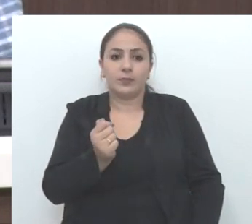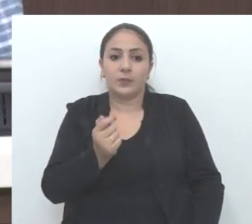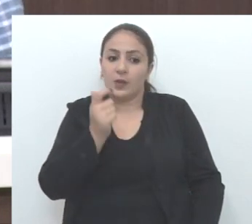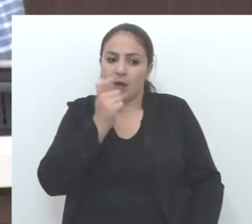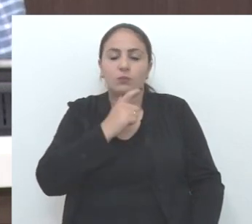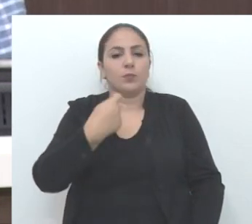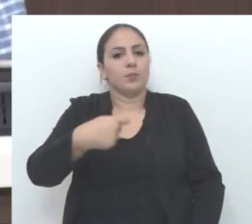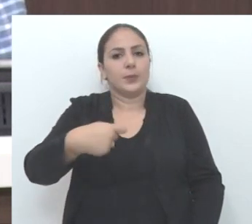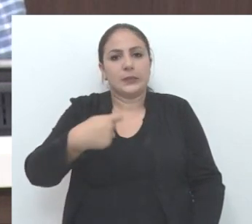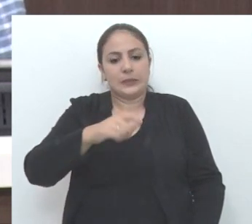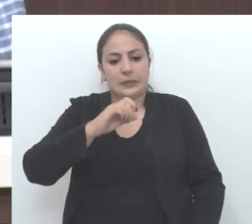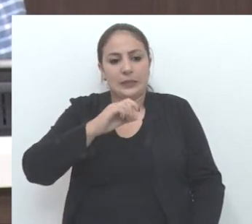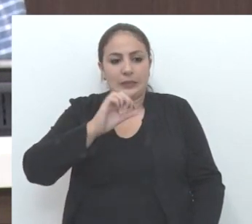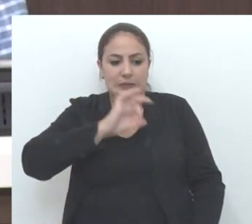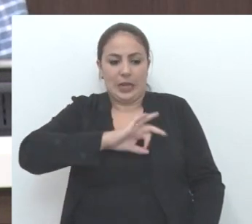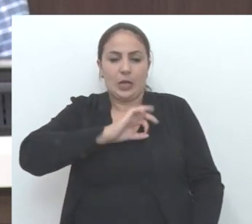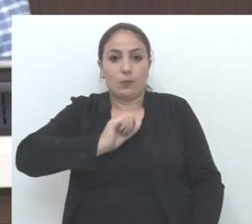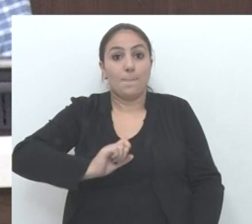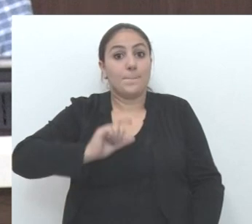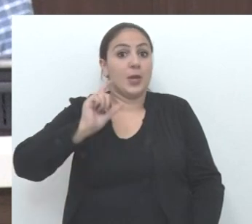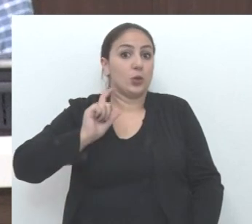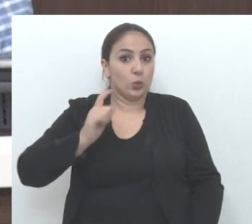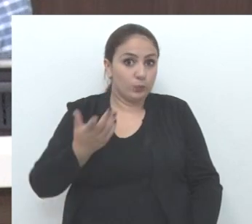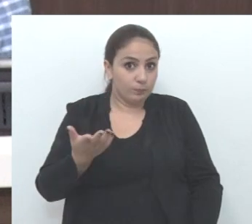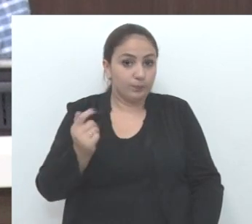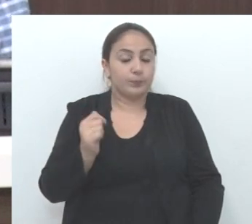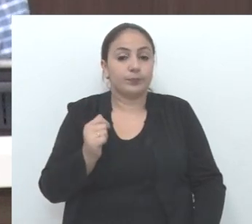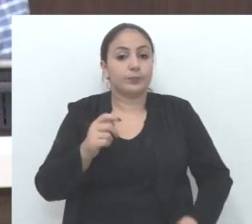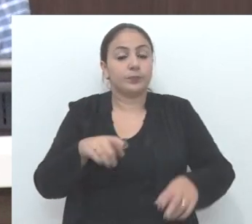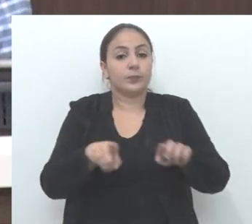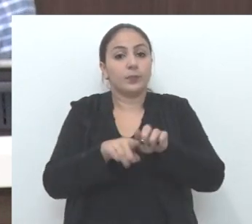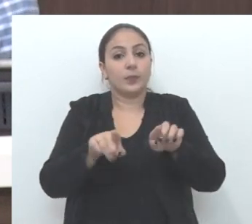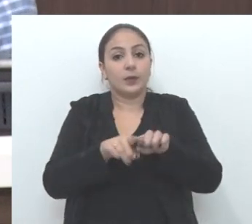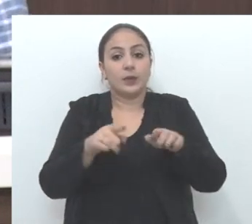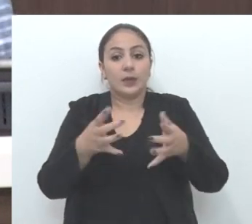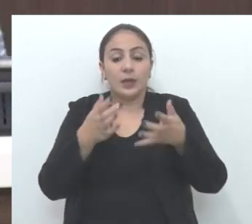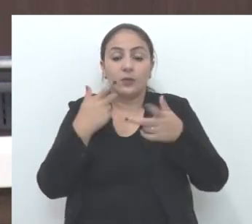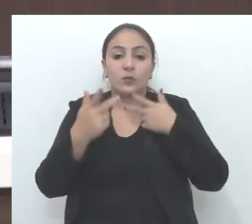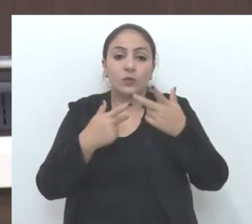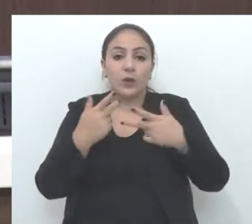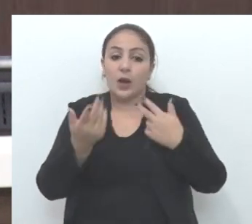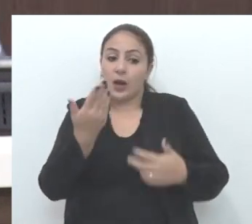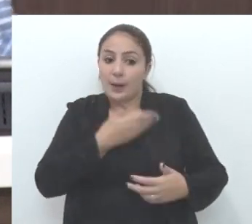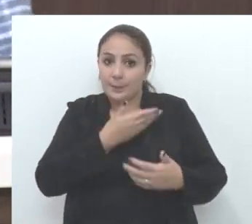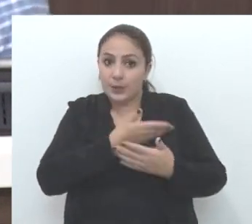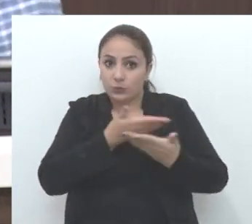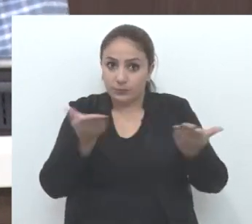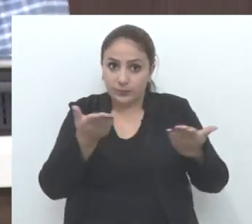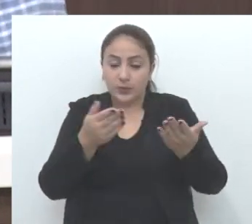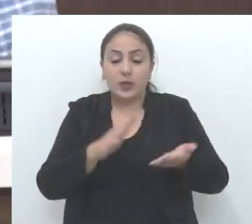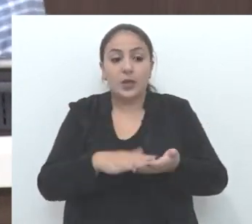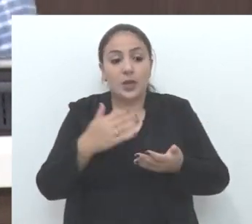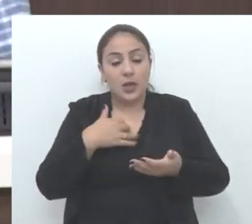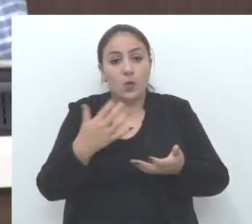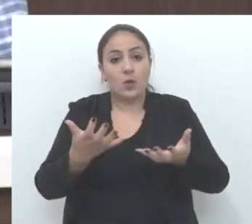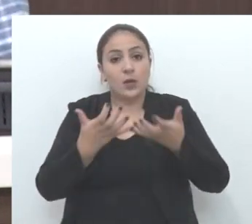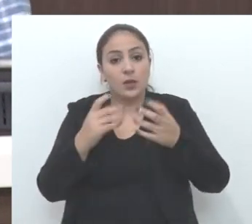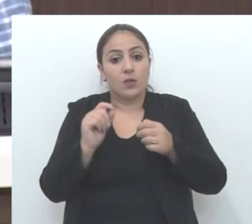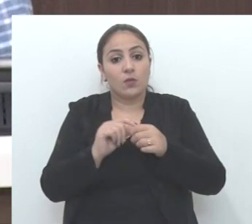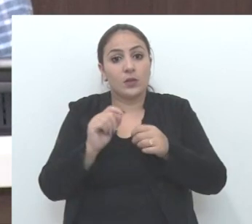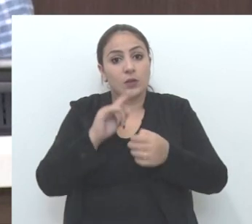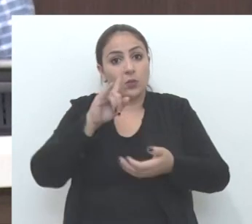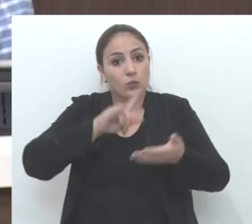e eu acho que não precisamos de aumento. E gostaria de dizer aos amigos também que quero fazer